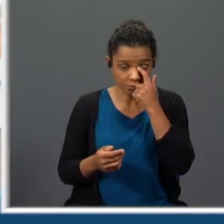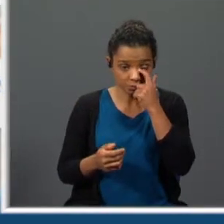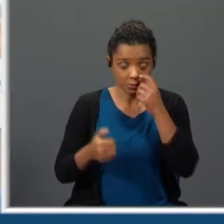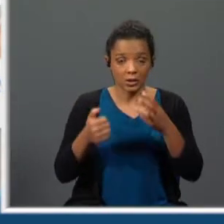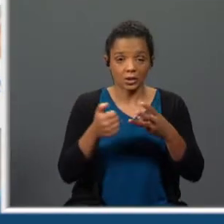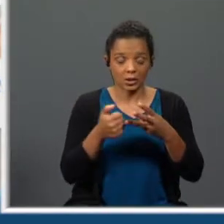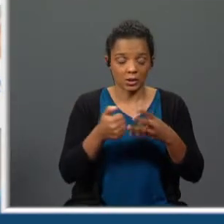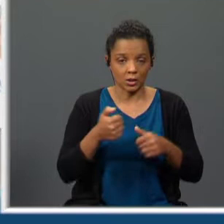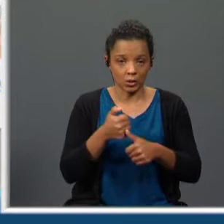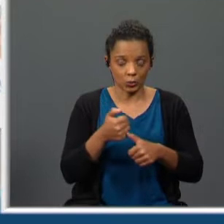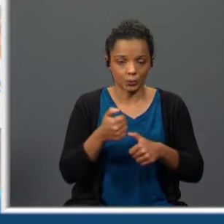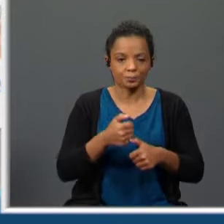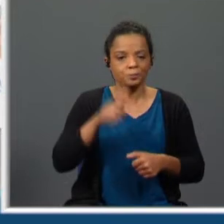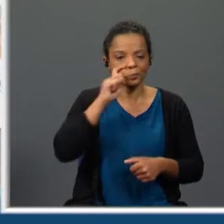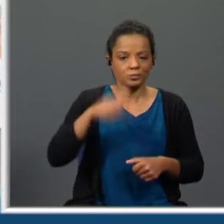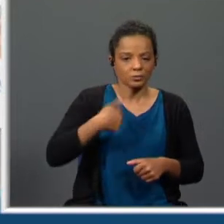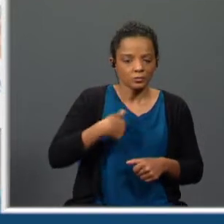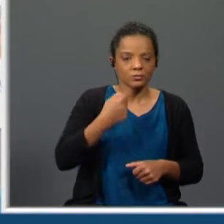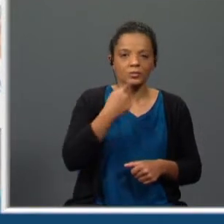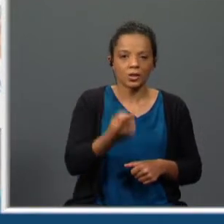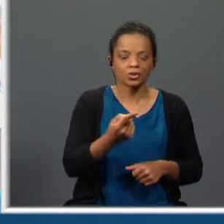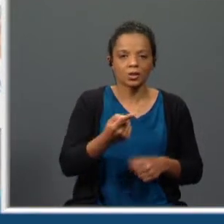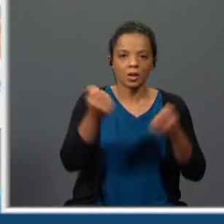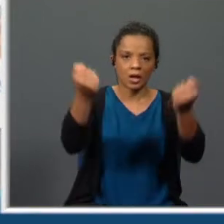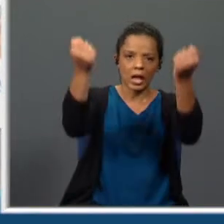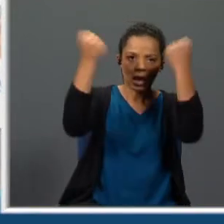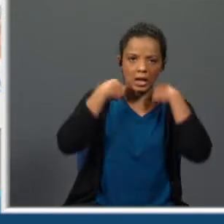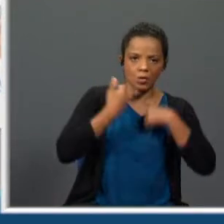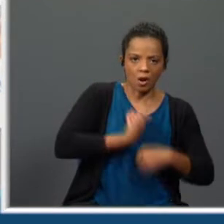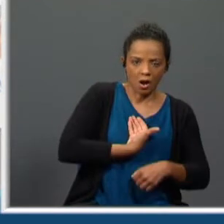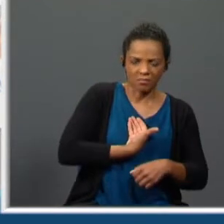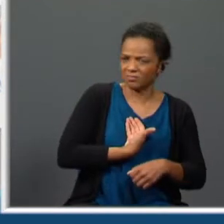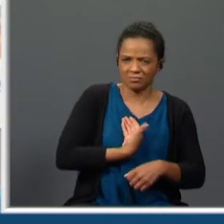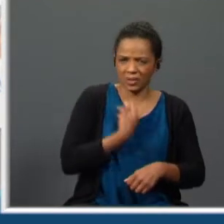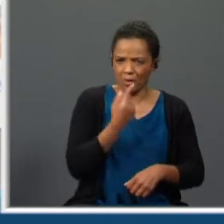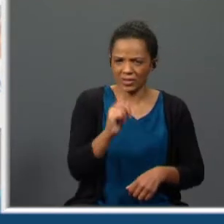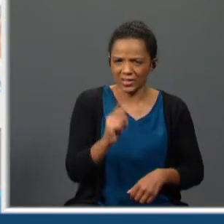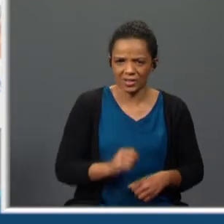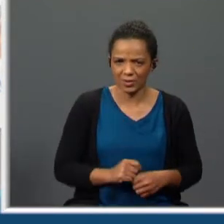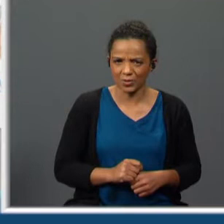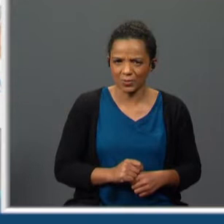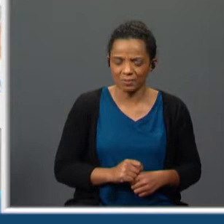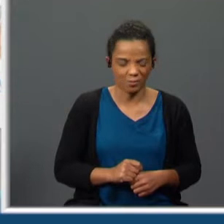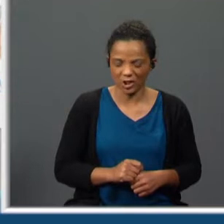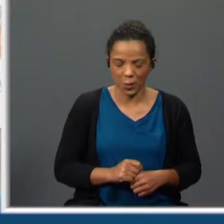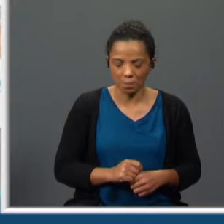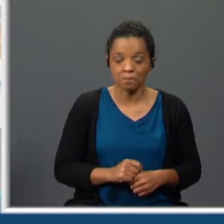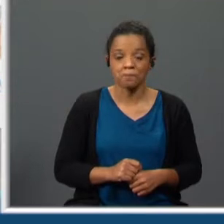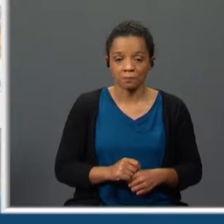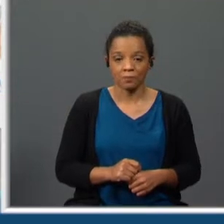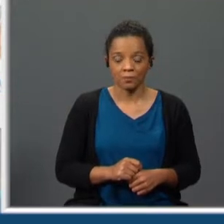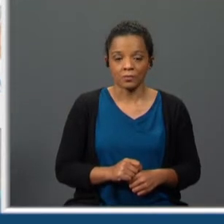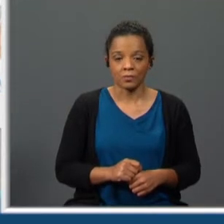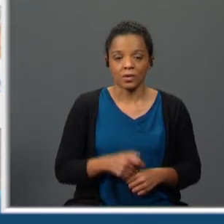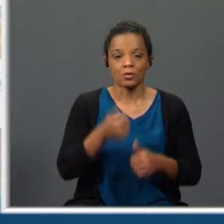quinto em sua defesa Brísida Vaz alega ter sido enganada não é bem isso que ela diz pois não? pois não vamos então